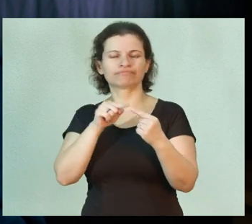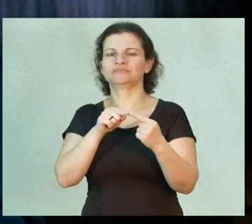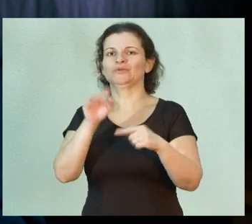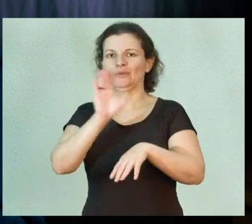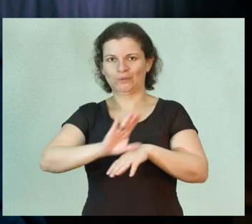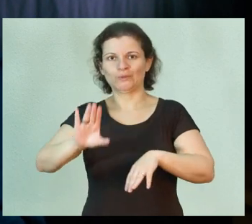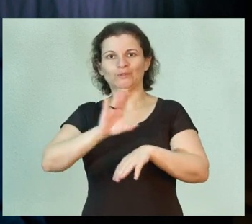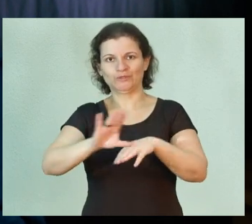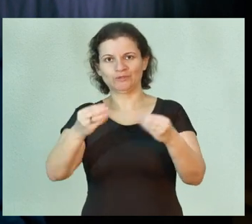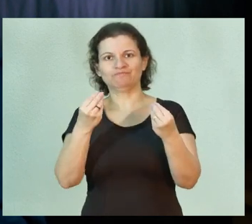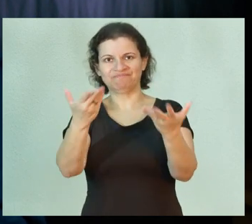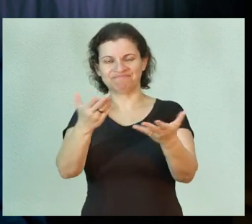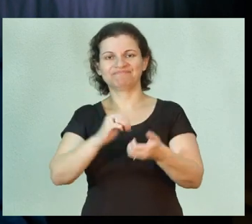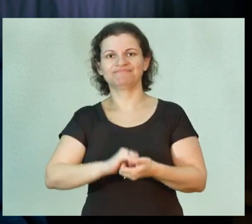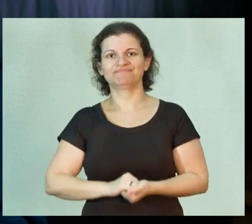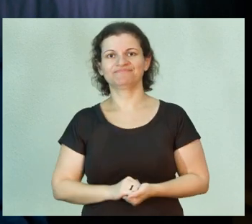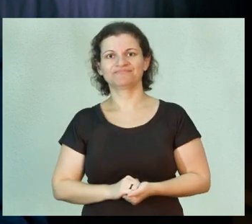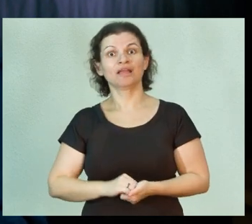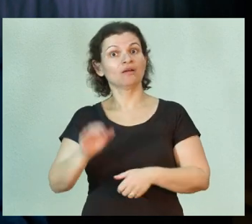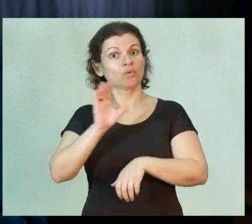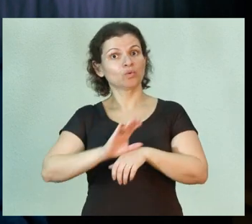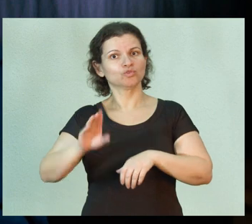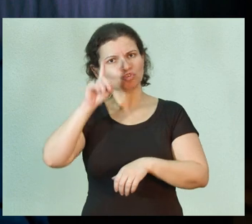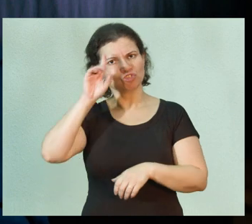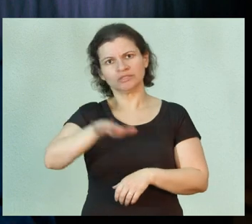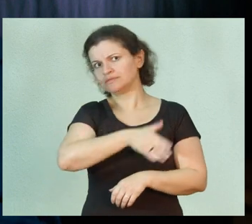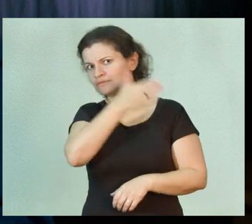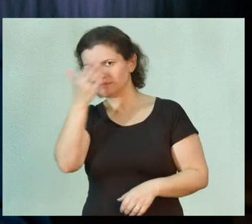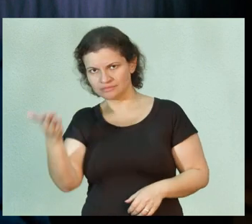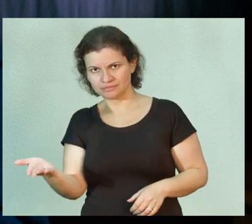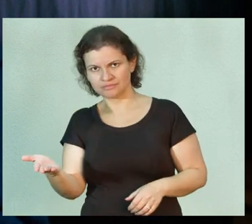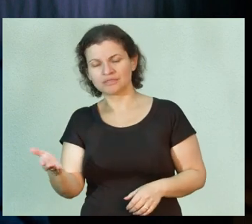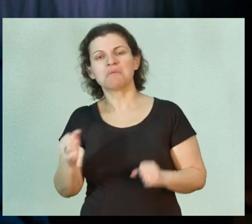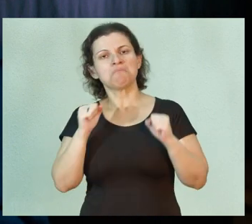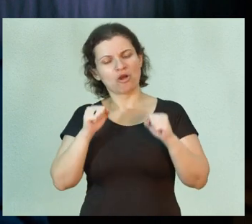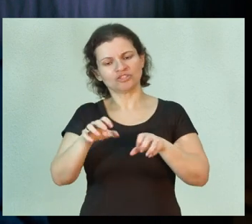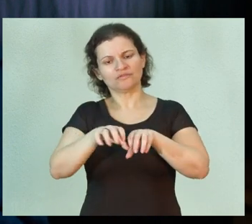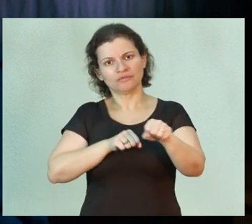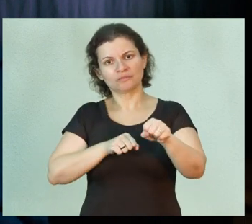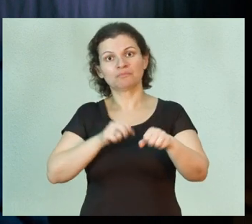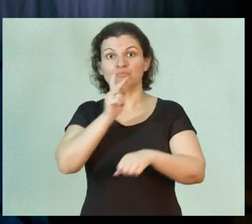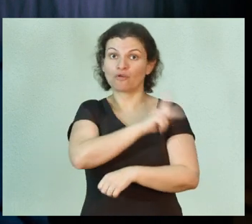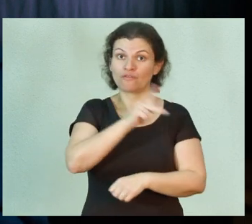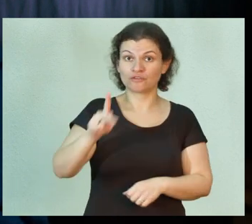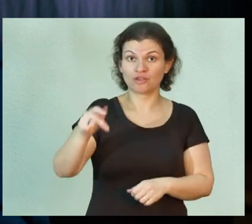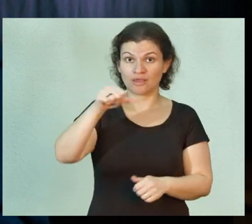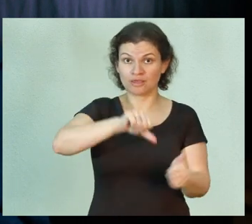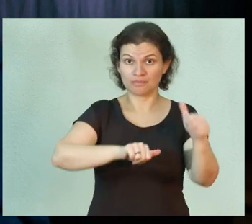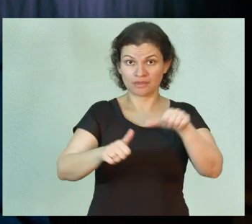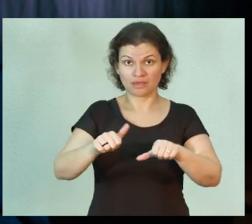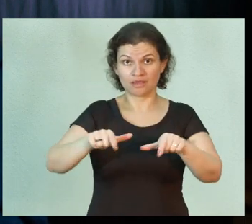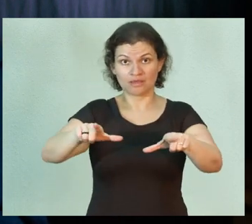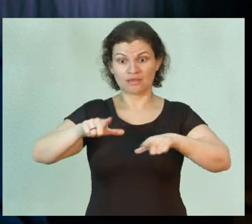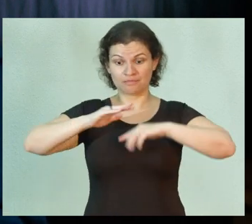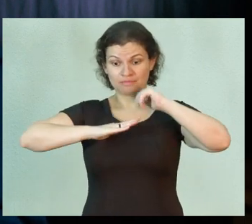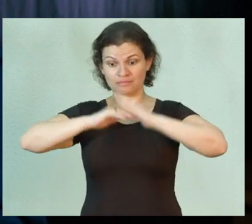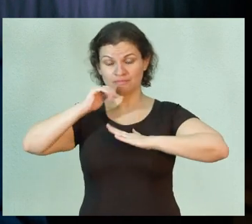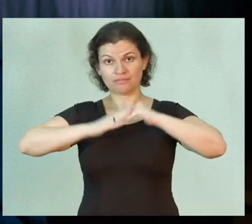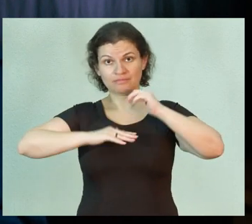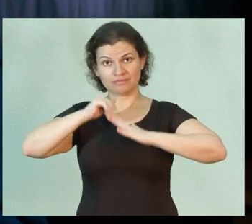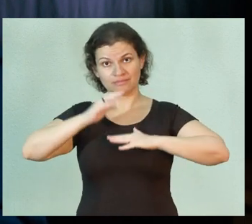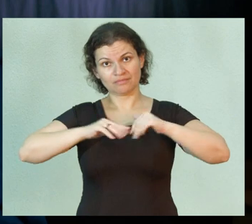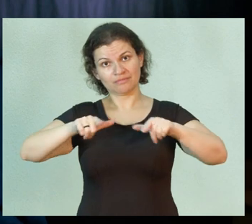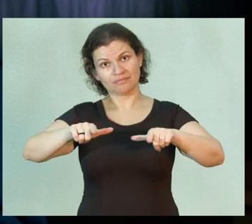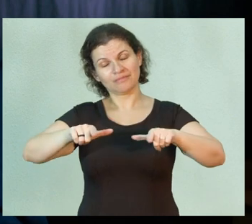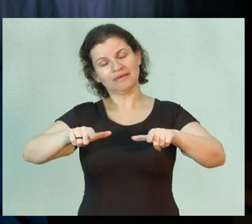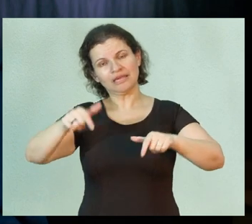com os cursos que a gente faz. No curso integral, a gente pode formar professores de química, bachareis em química e bachareis em